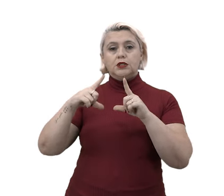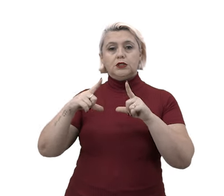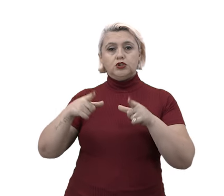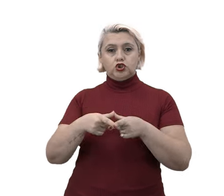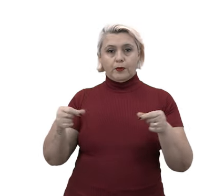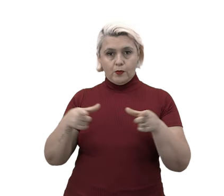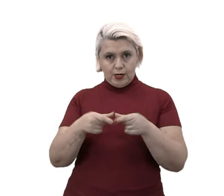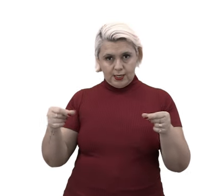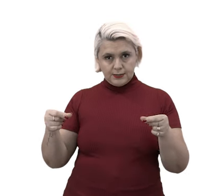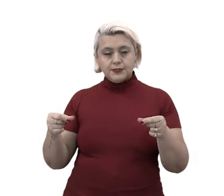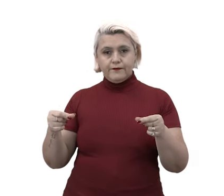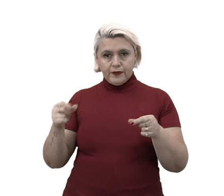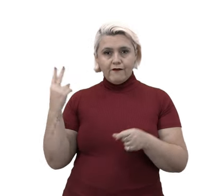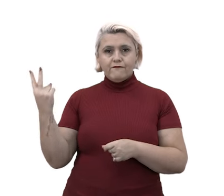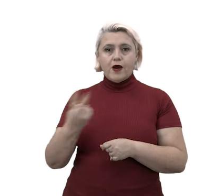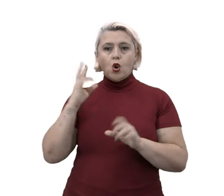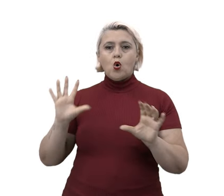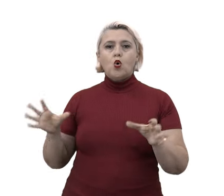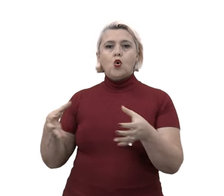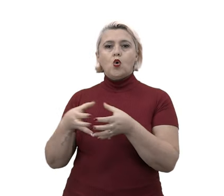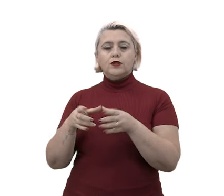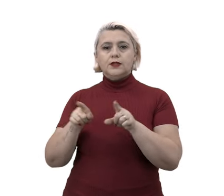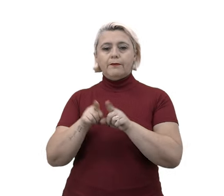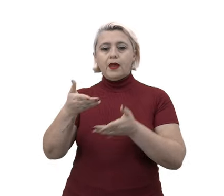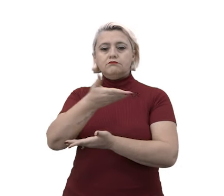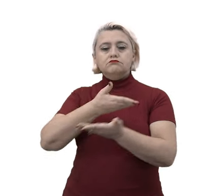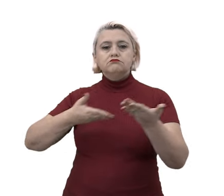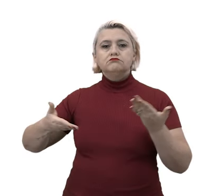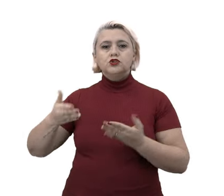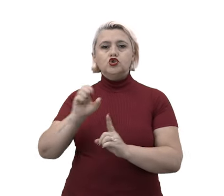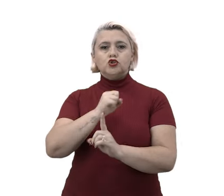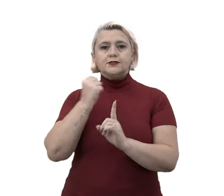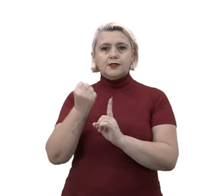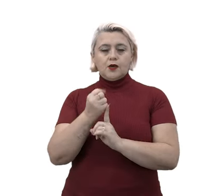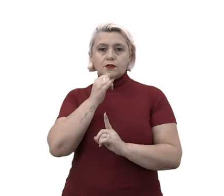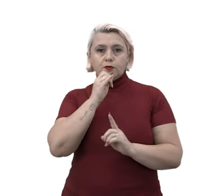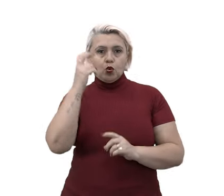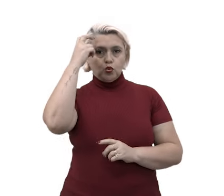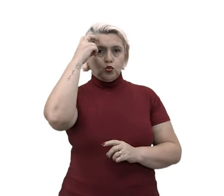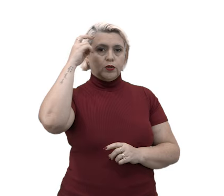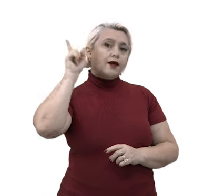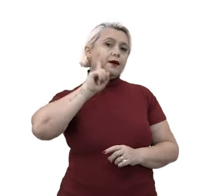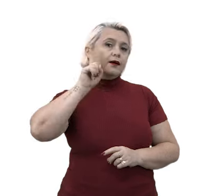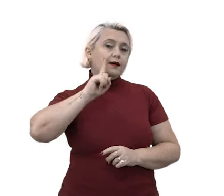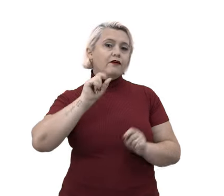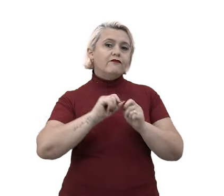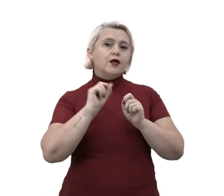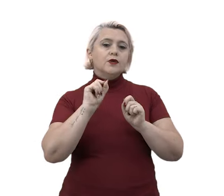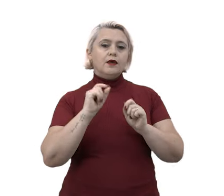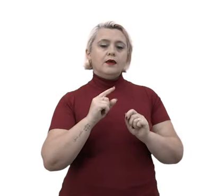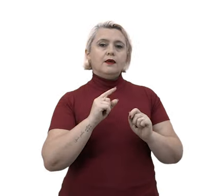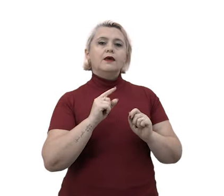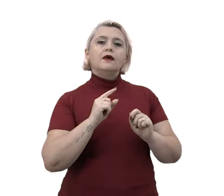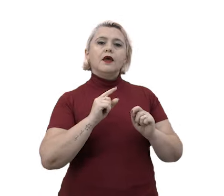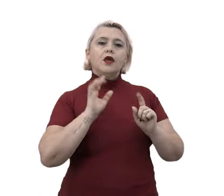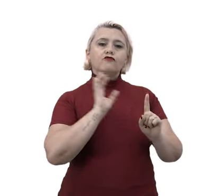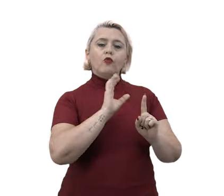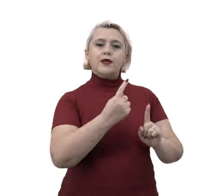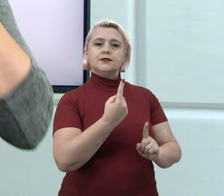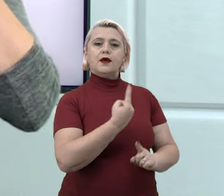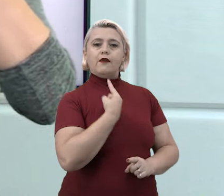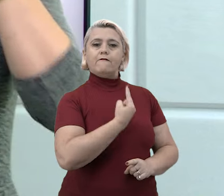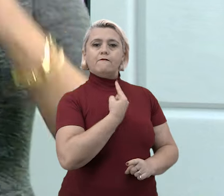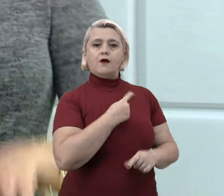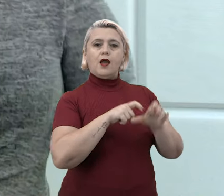valoriza a coletividade e a harmonia social, enquanto a cultura americana enfatiza o individualismo e a independência, tá vendo?